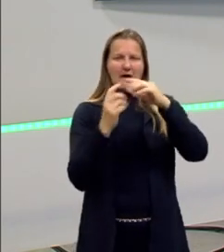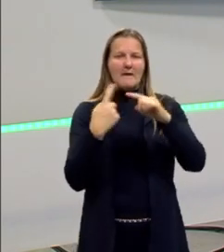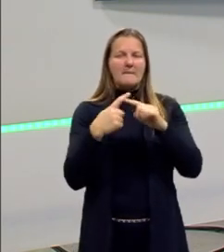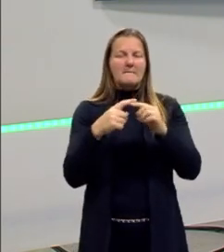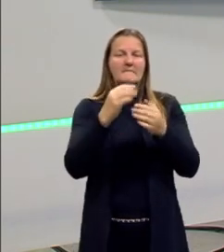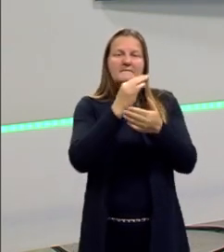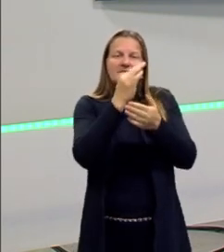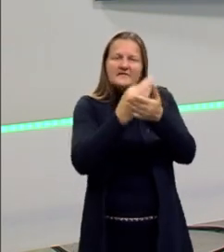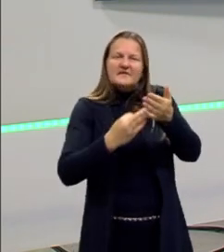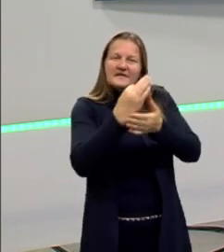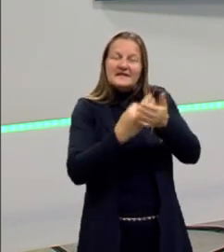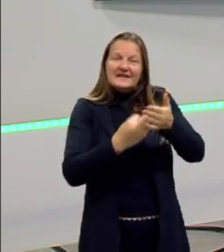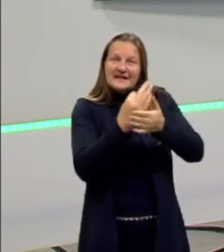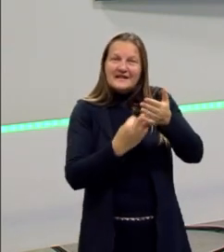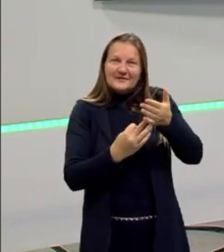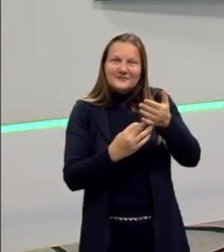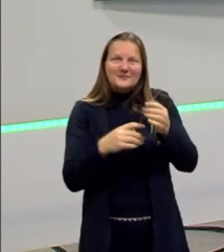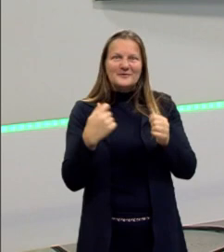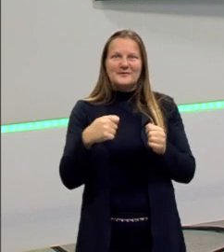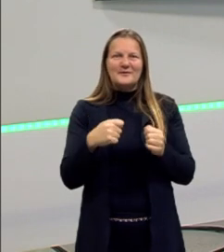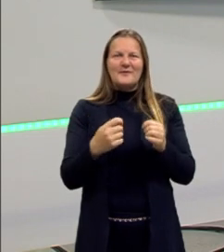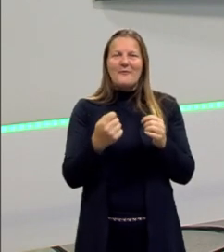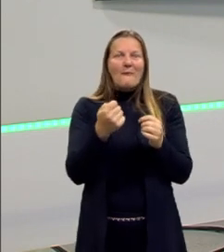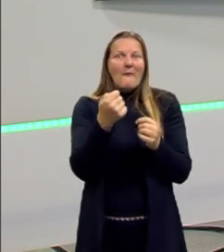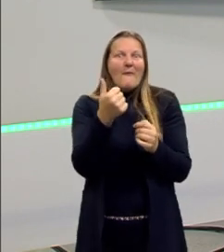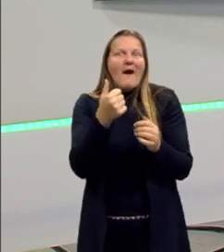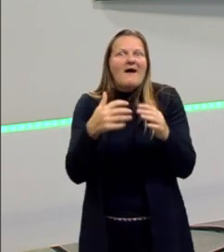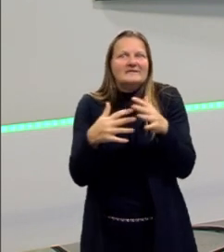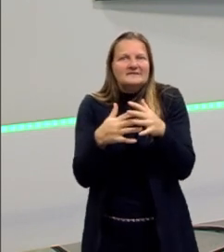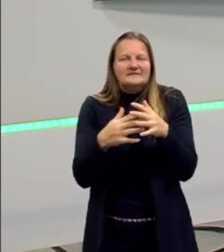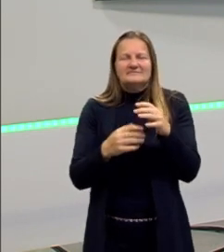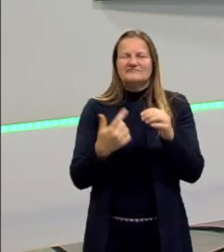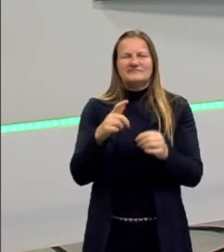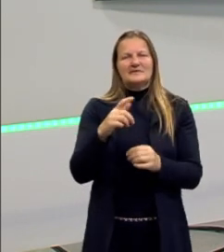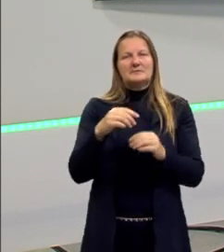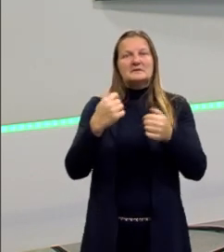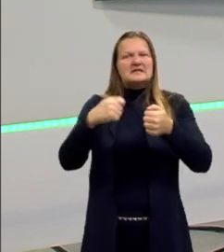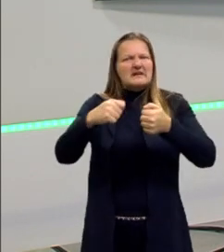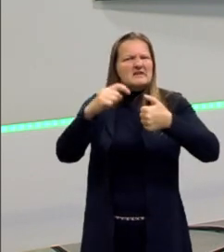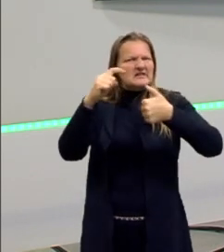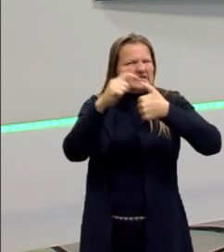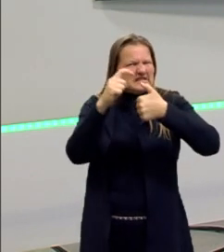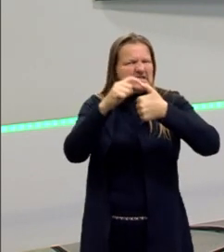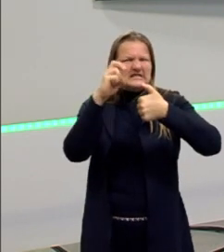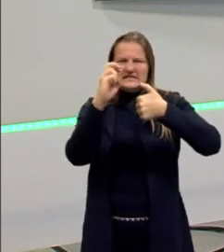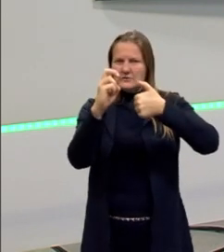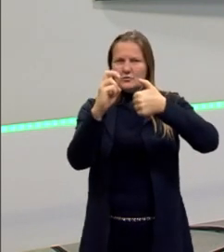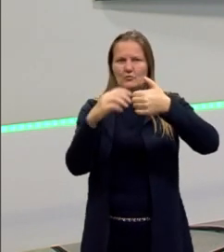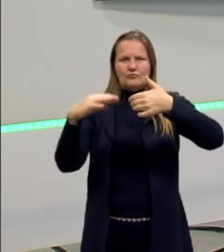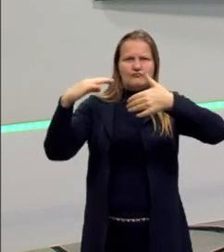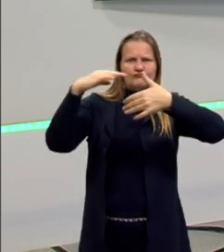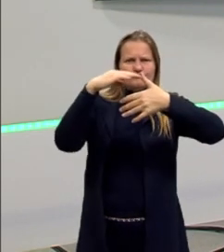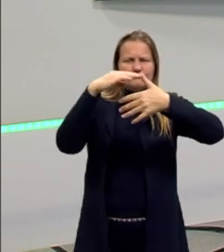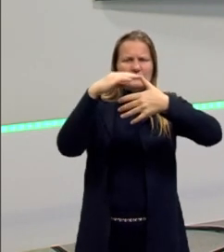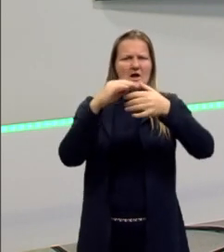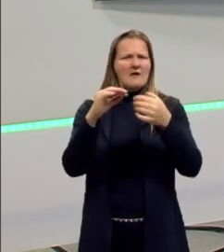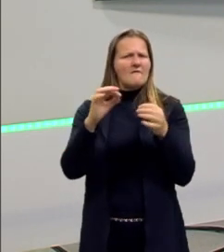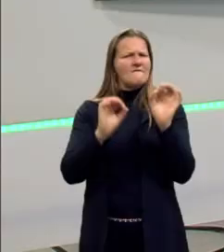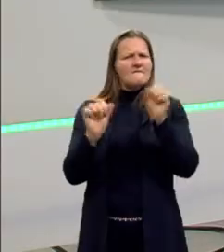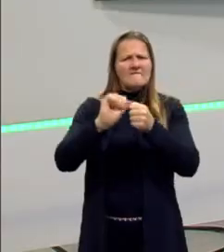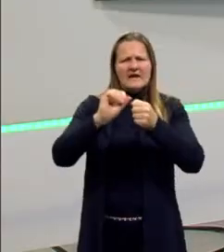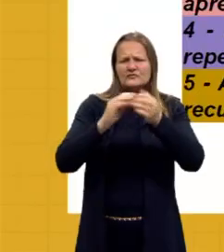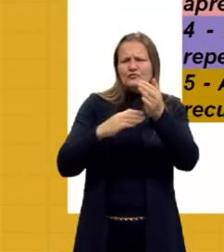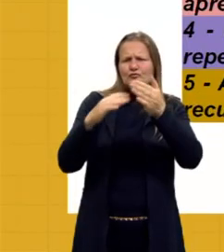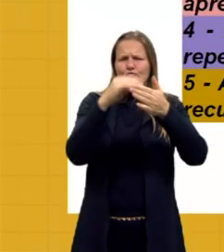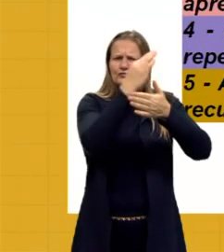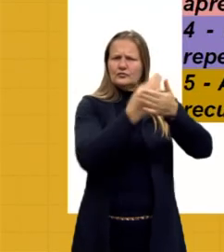argumentativo, não precisamos do quase lá. Nós precisamos do nível 5. Articula bem as partes do texto e